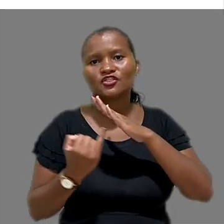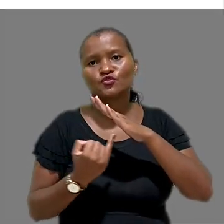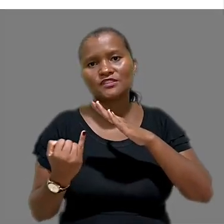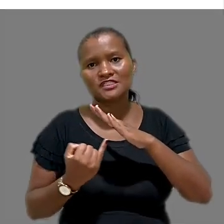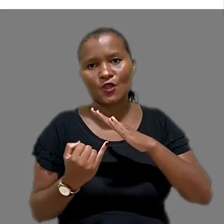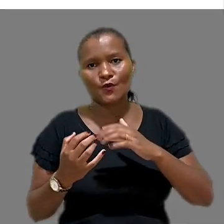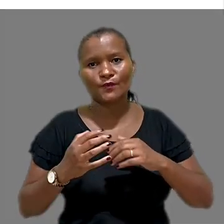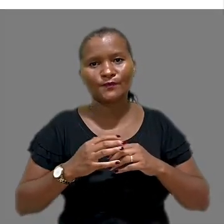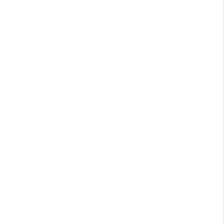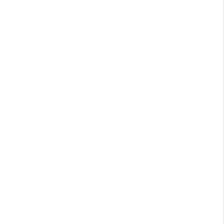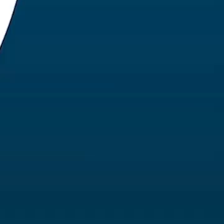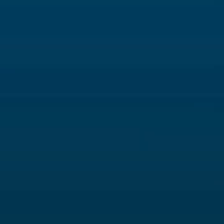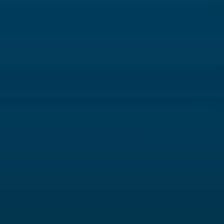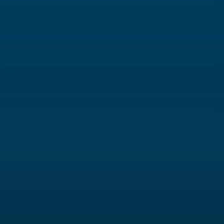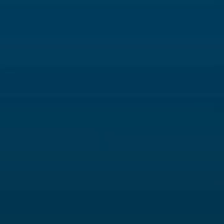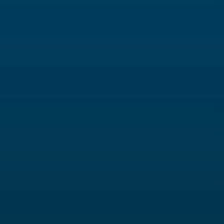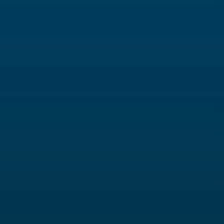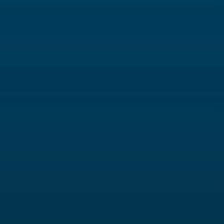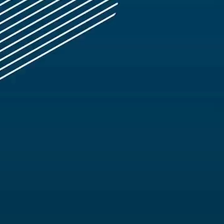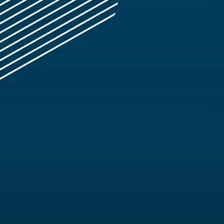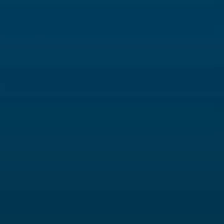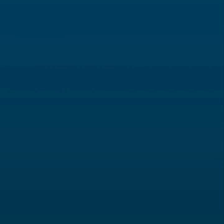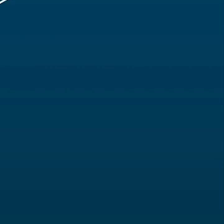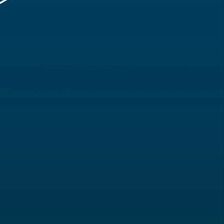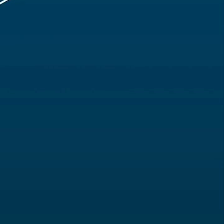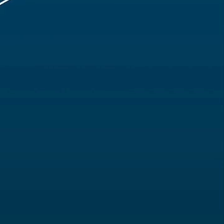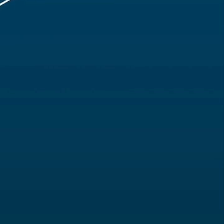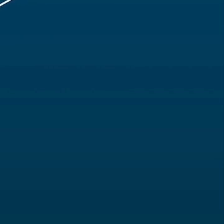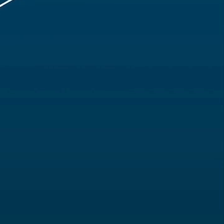Obrigado. Obrigado.